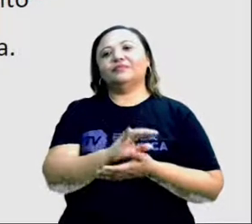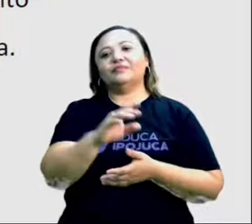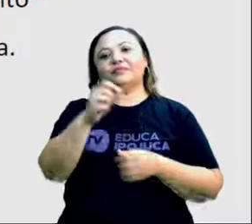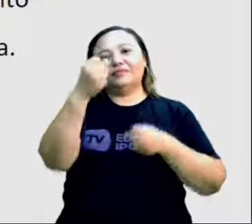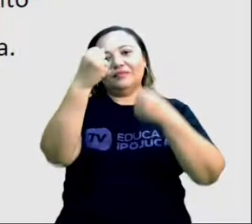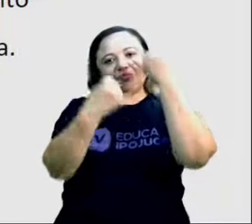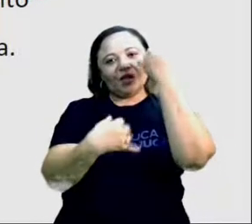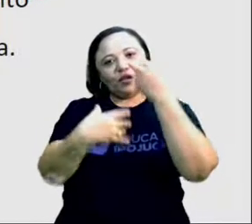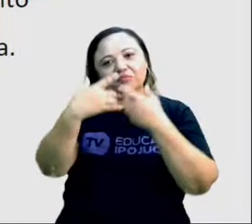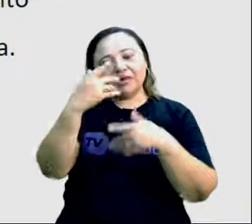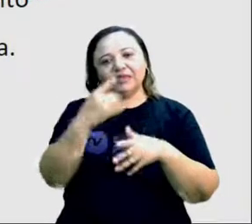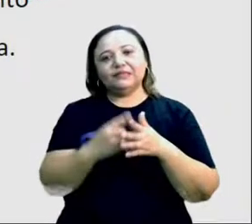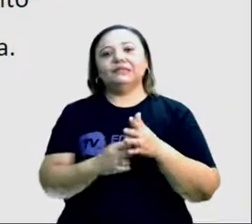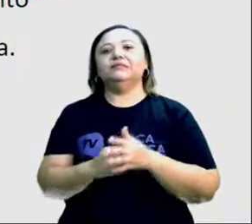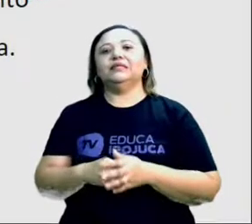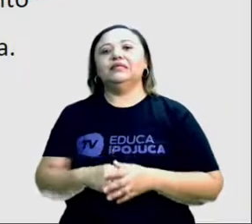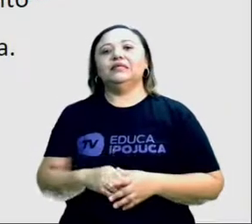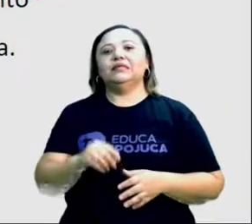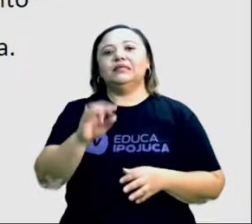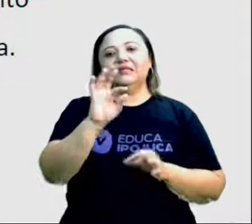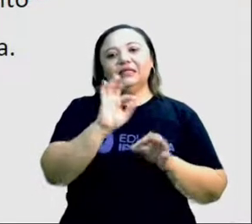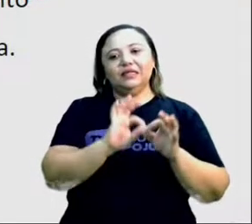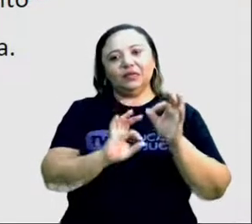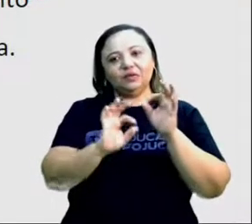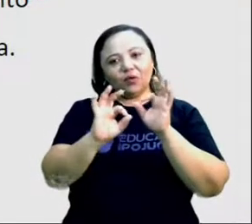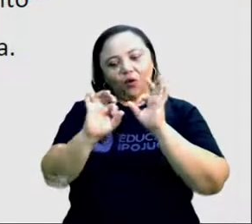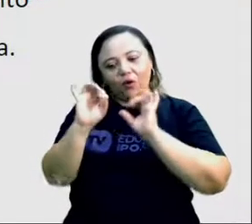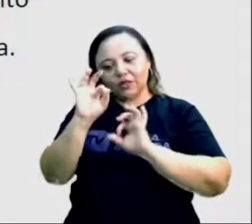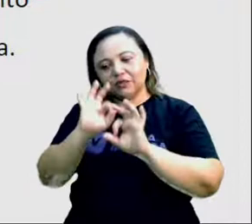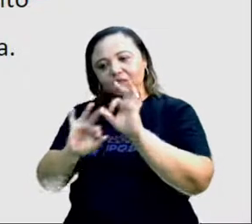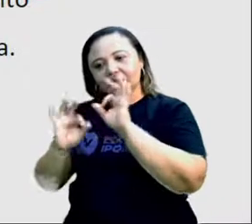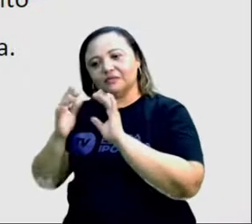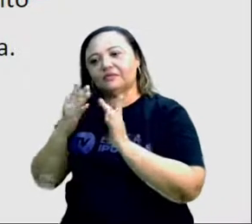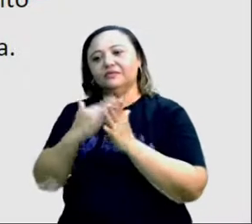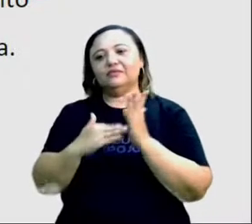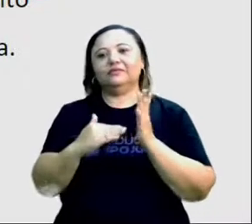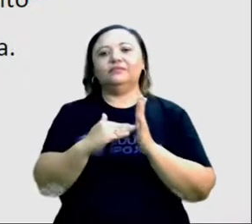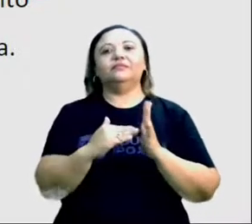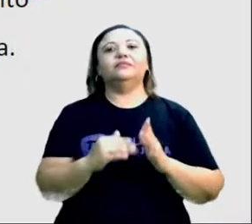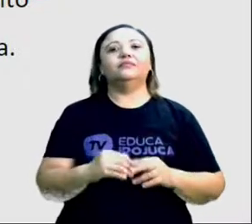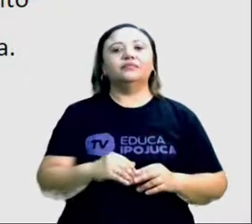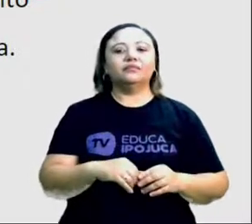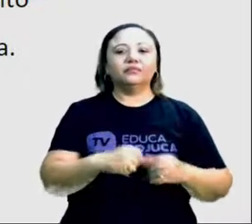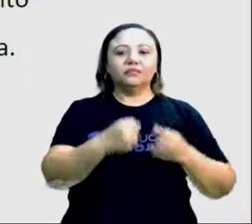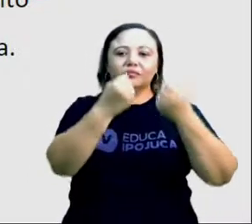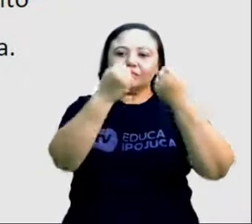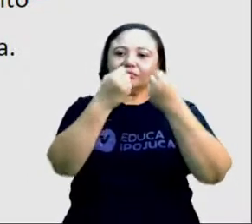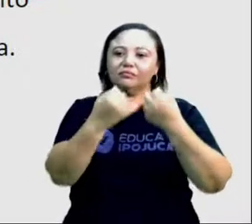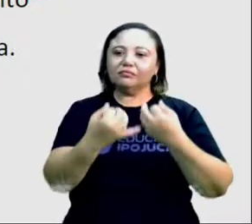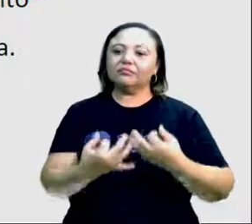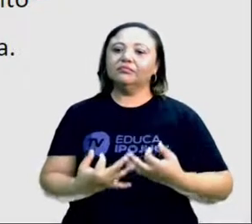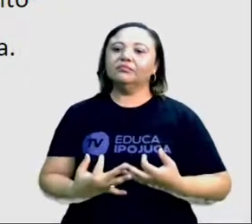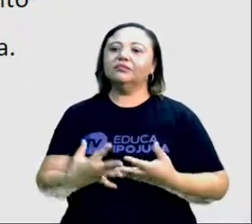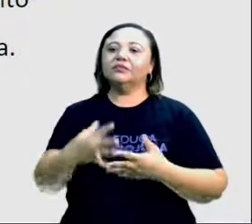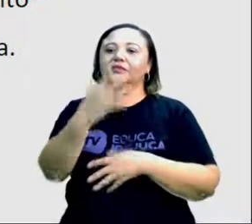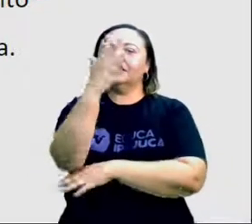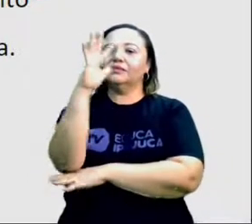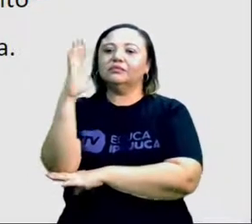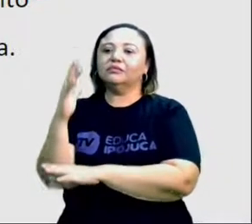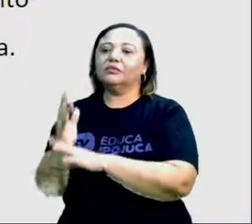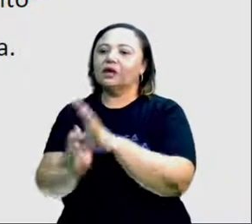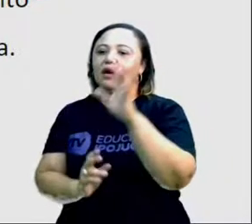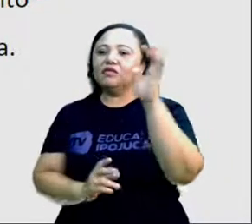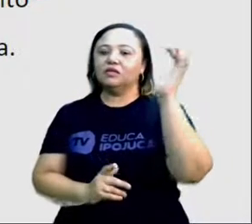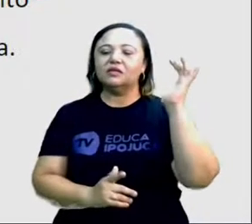vegetal ou animal que inclui resíduos, inclui plantações energéticas, inclui plantações de